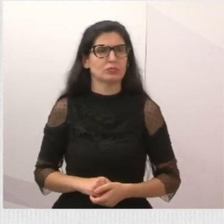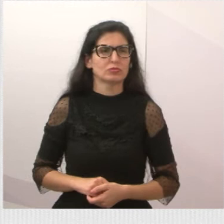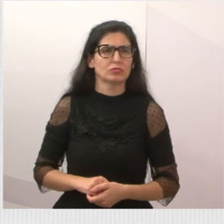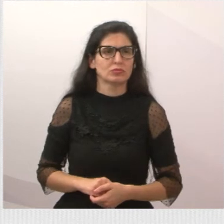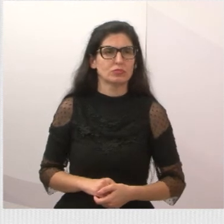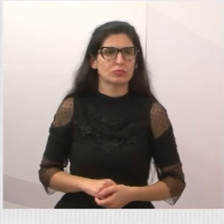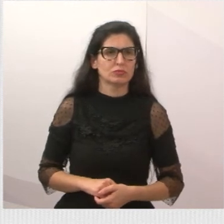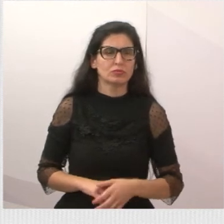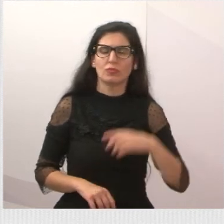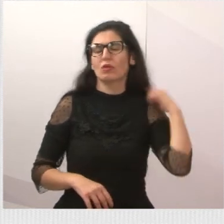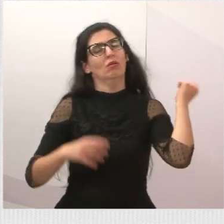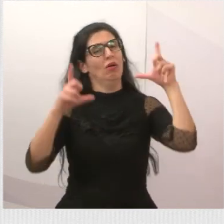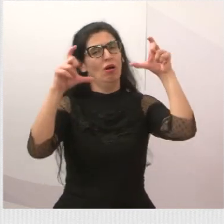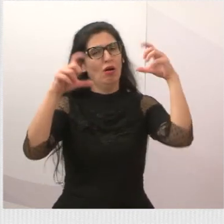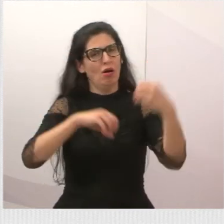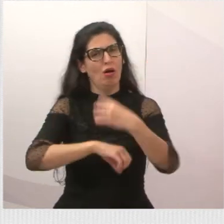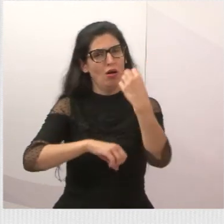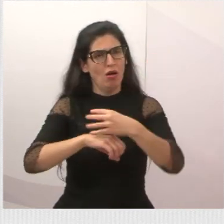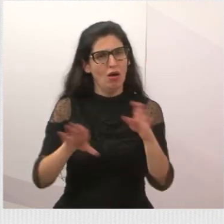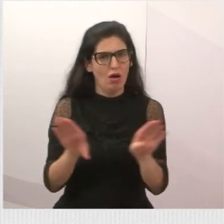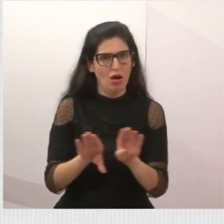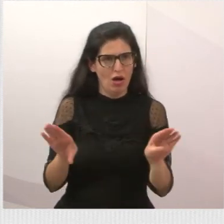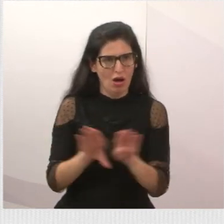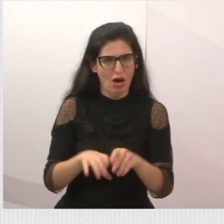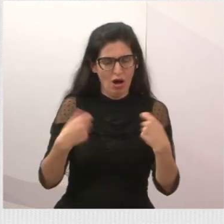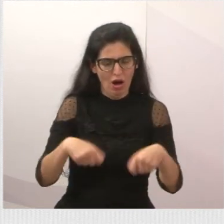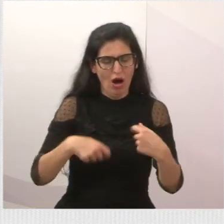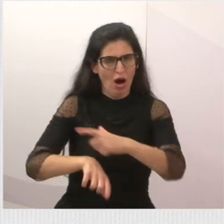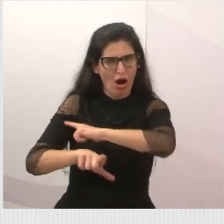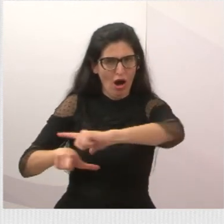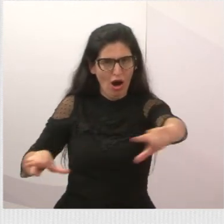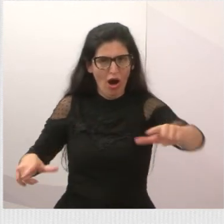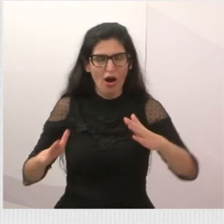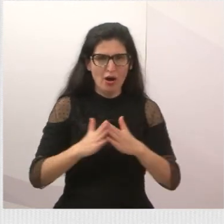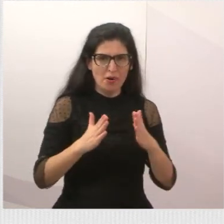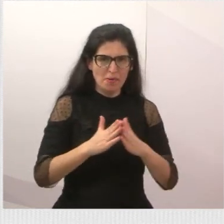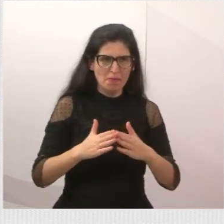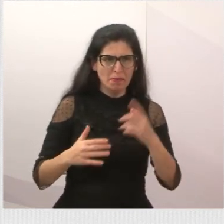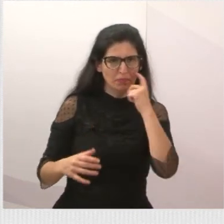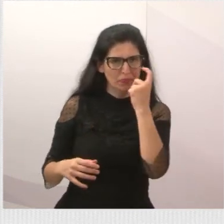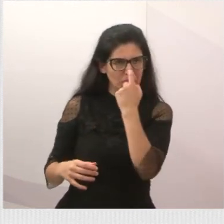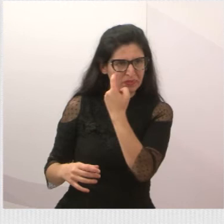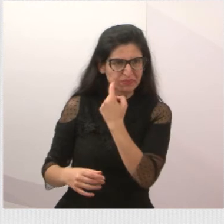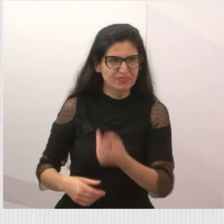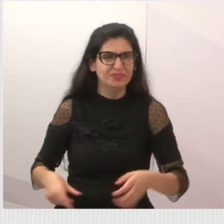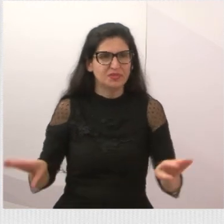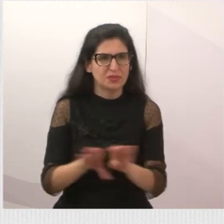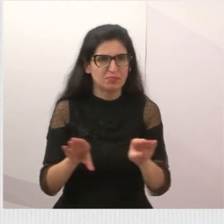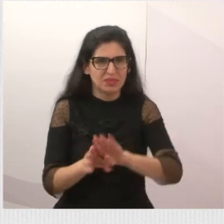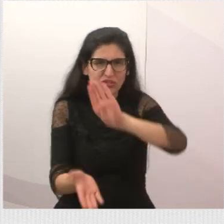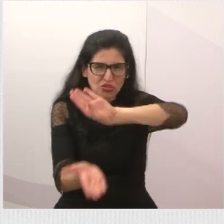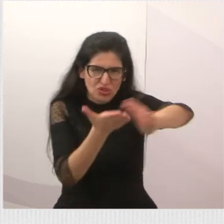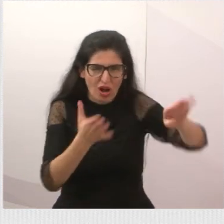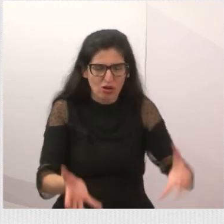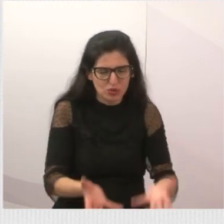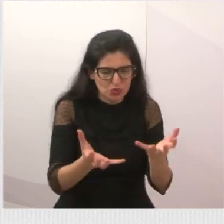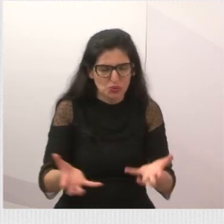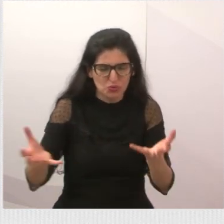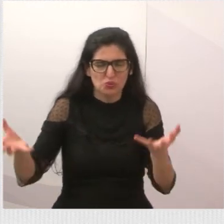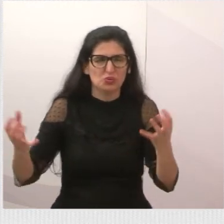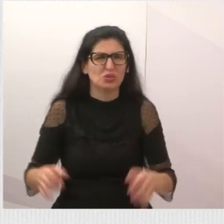mandaram também a foto para a gente, solicitando a limpeza dessa casa. A capina e a limpeza. Olha a quantidade de entulho